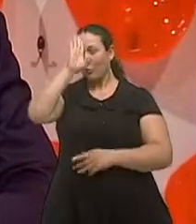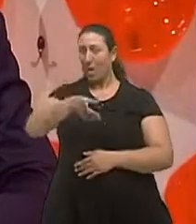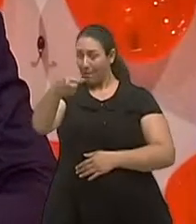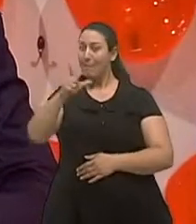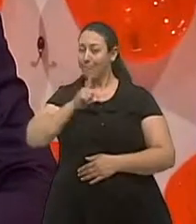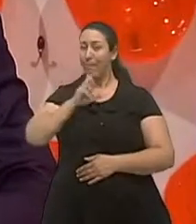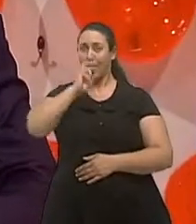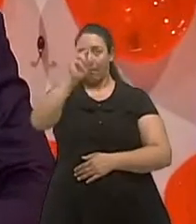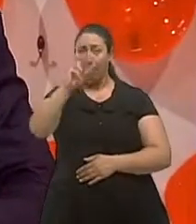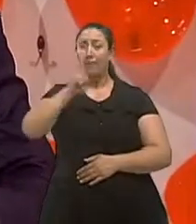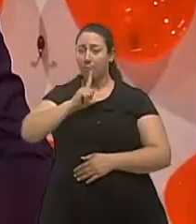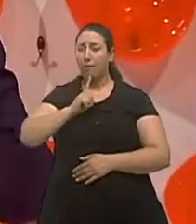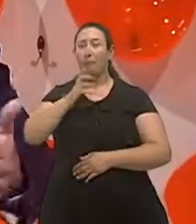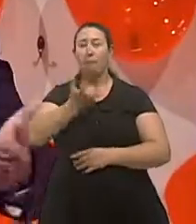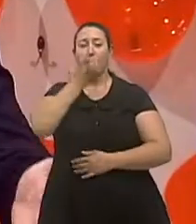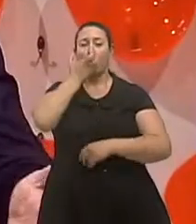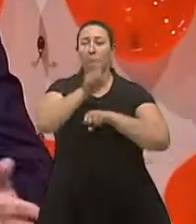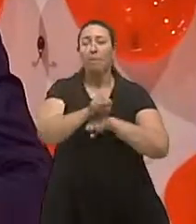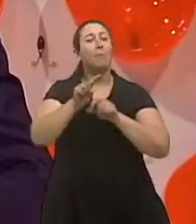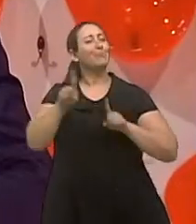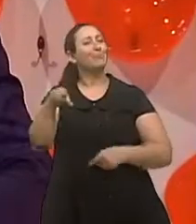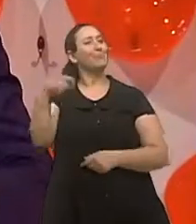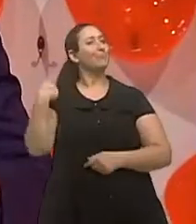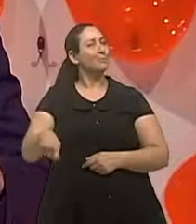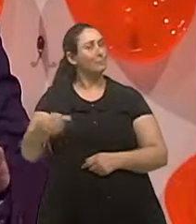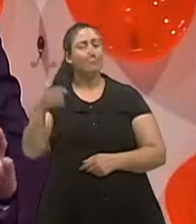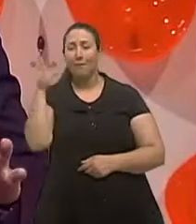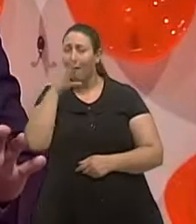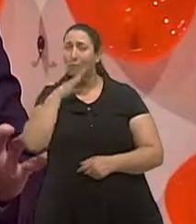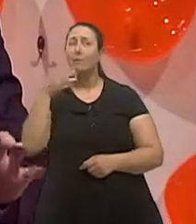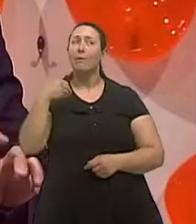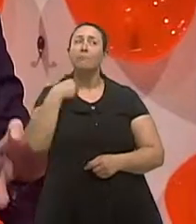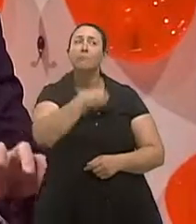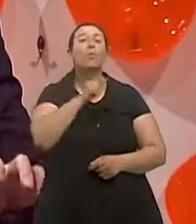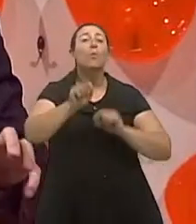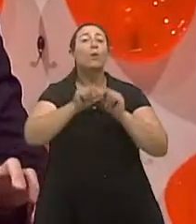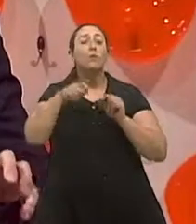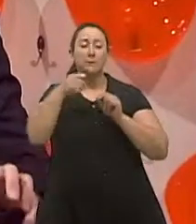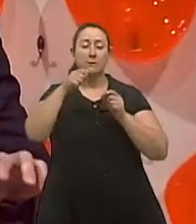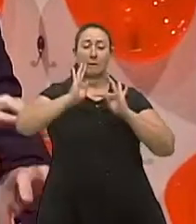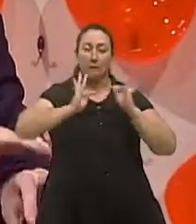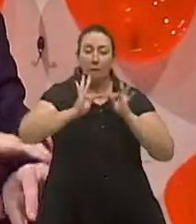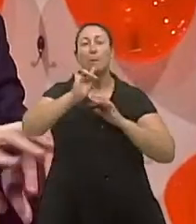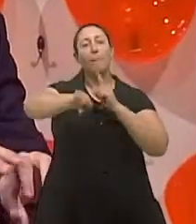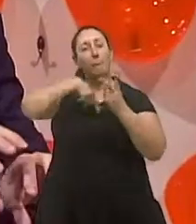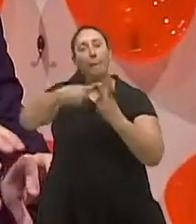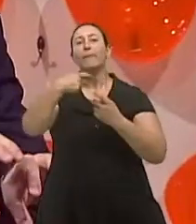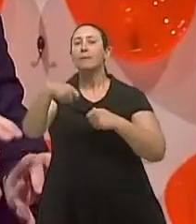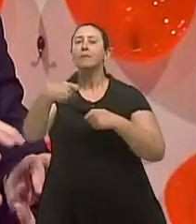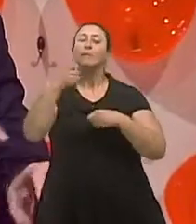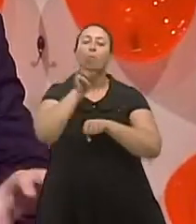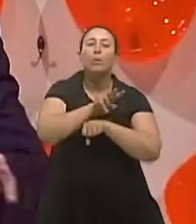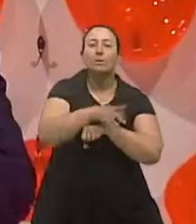tem apneia e o tratamento é X, Y, Z isso acaba juntando duas informações relevantes que é o exame da